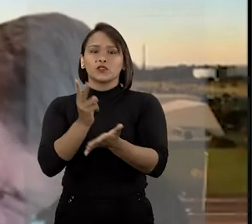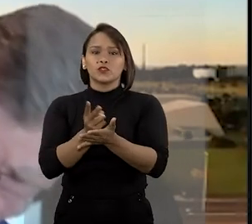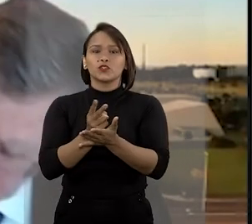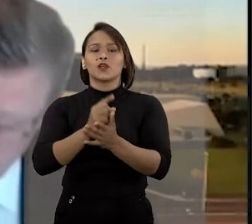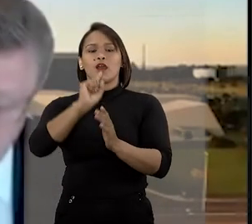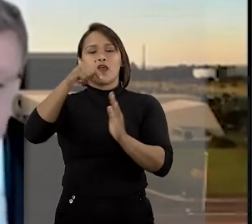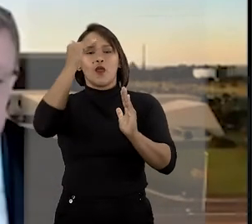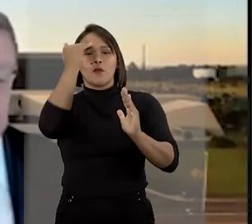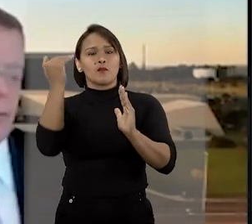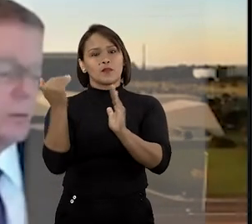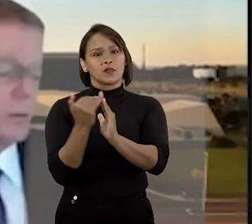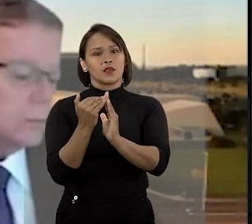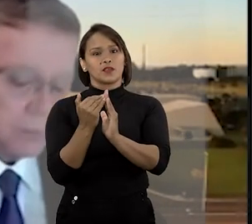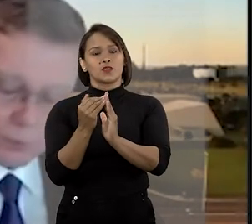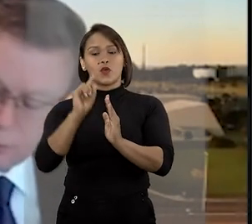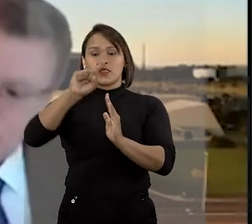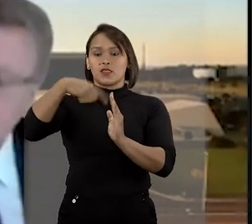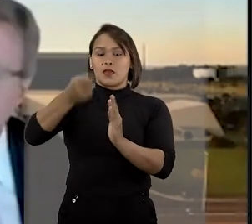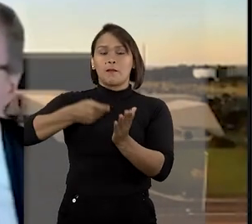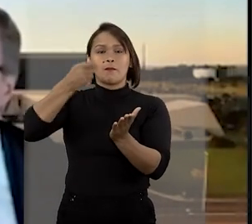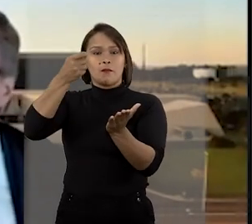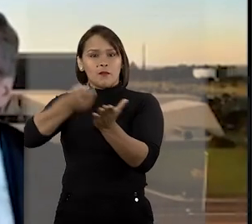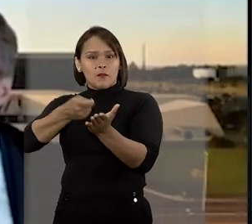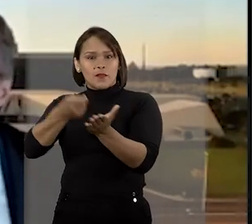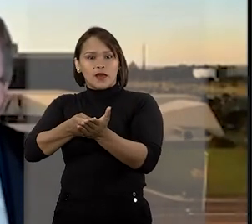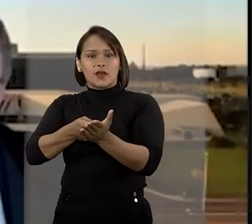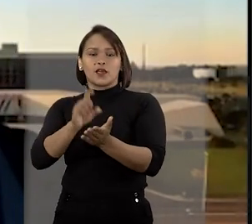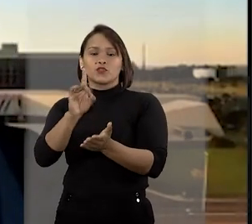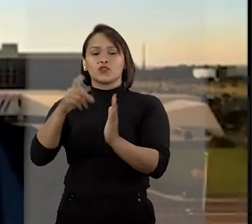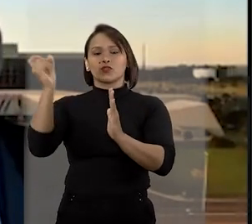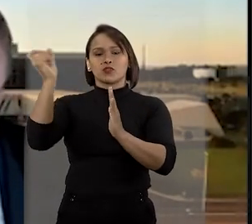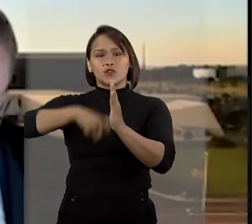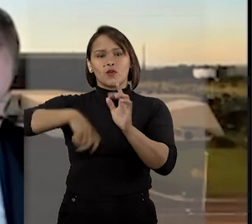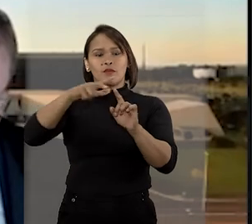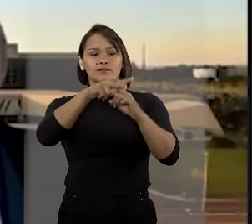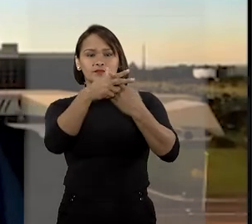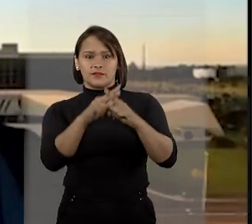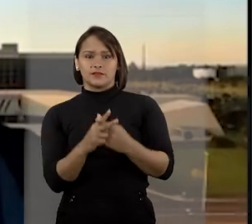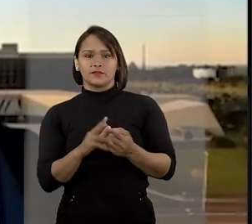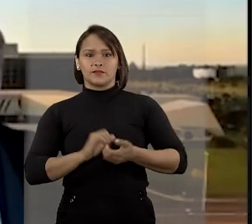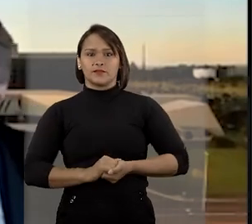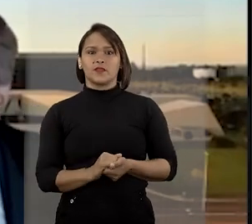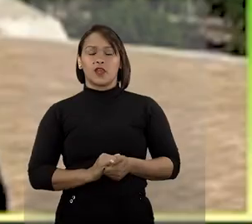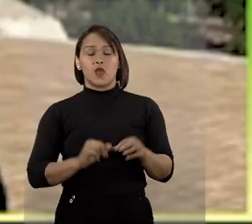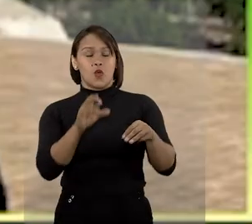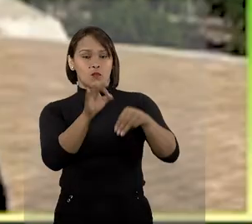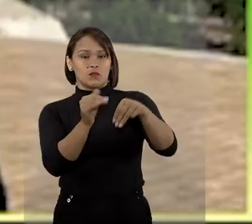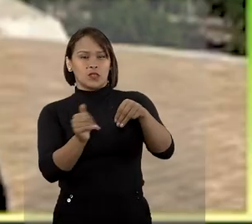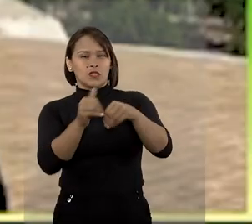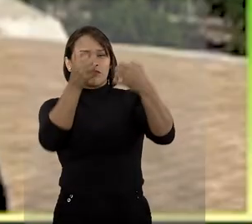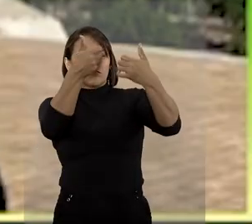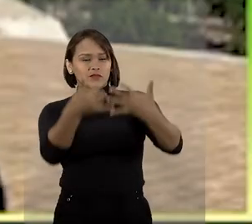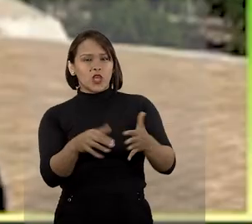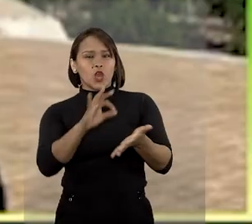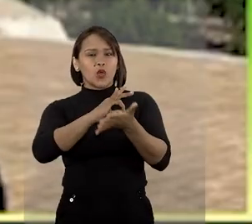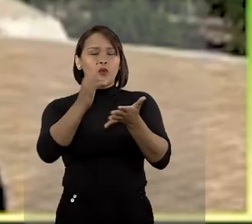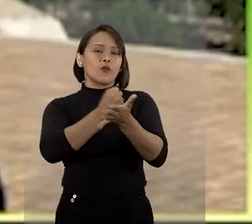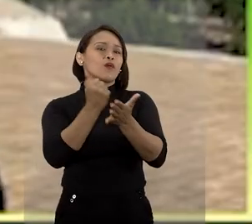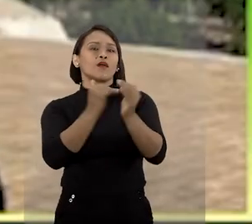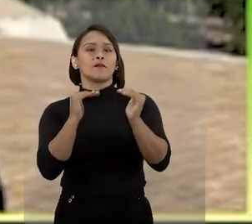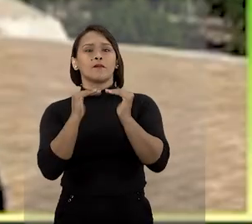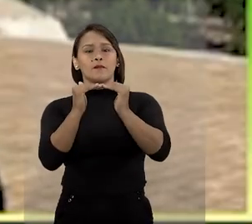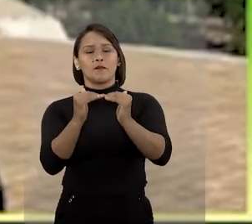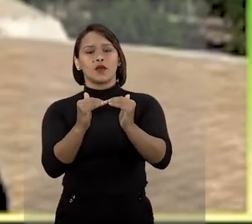transmitente em suas obrigações, isto é, na obrigação de pagar a taxa de manutenção. Para o ministro, o fato de o